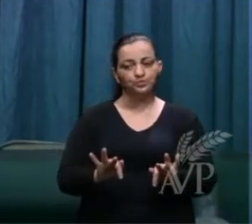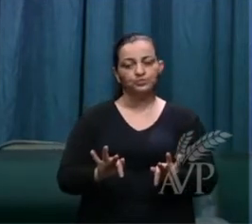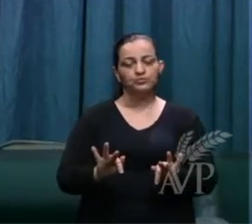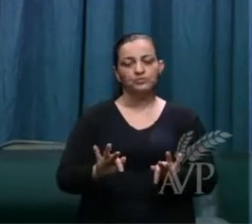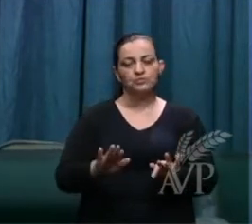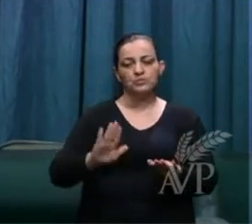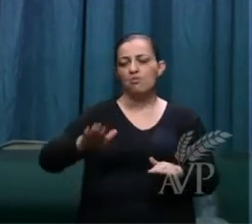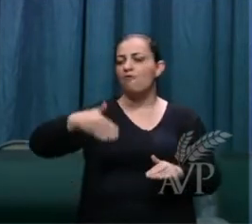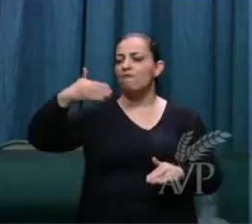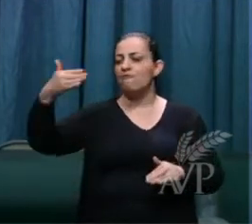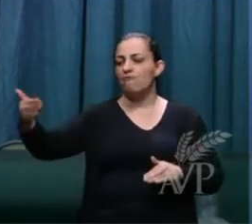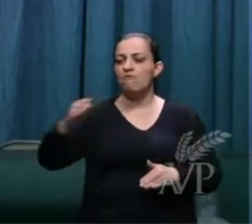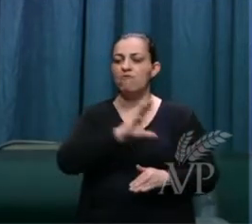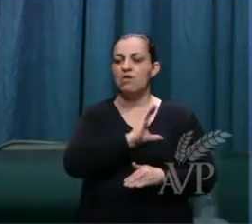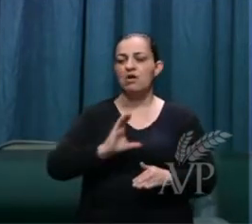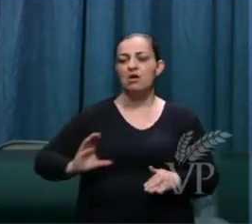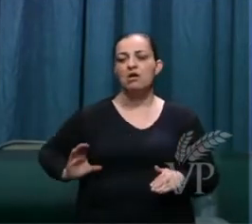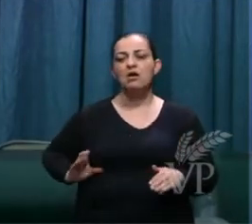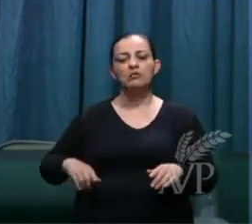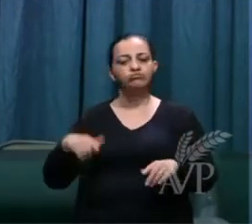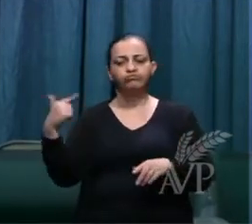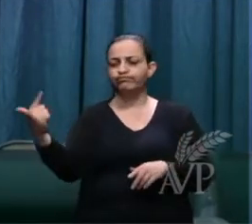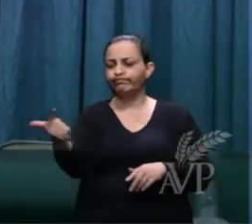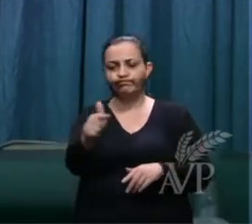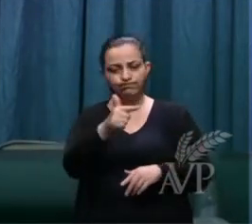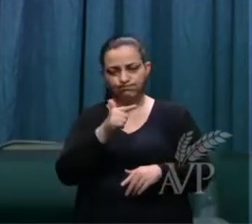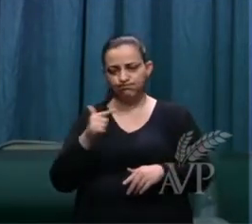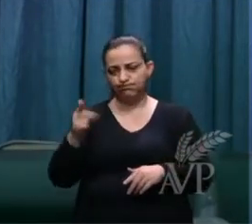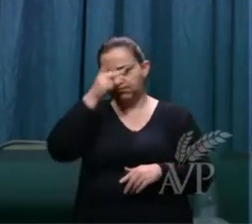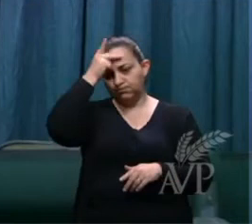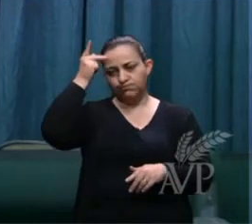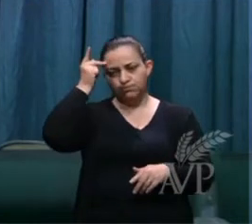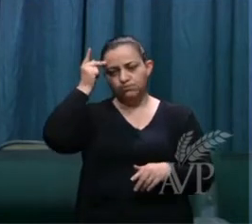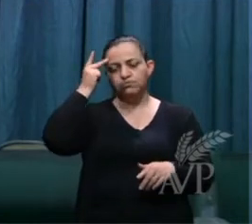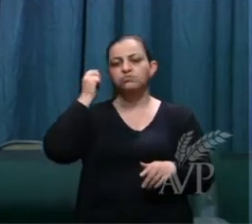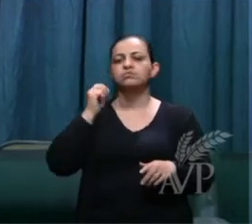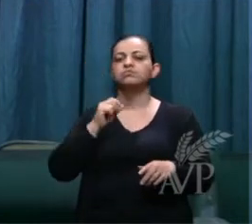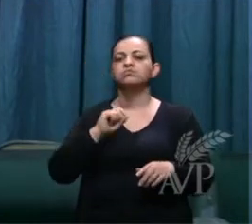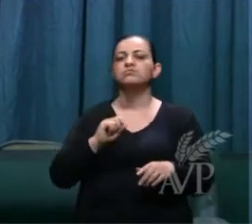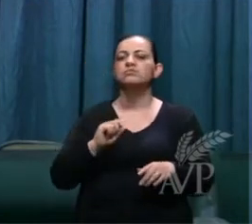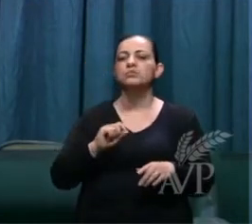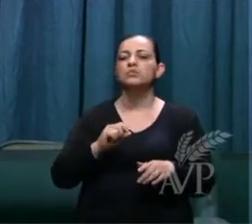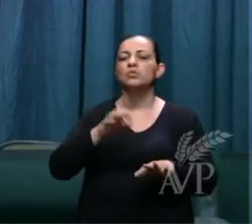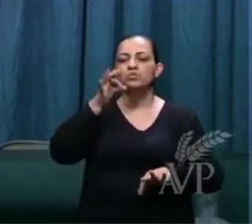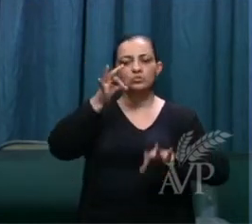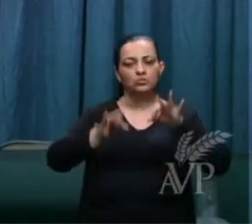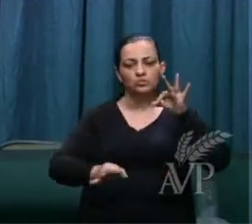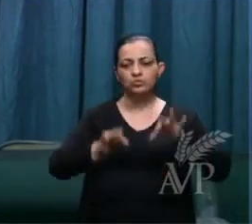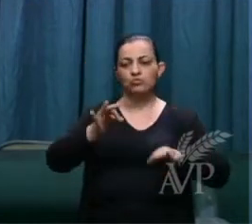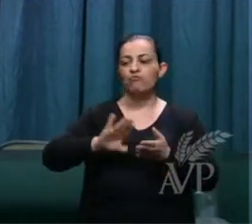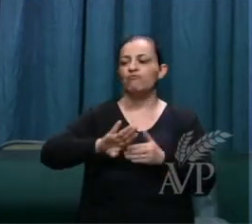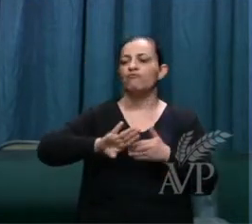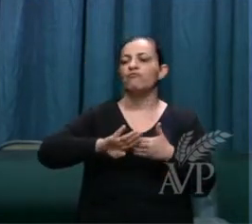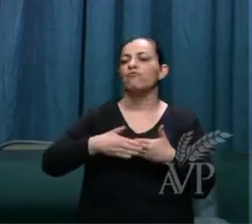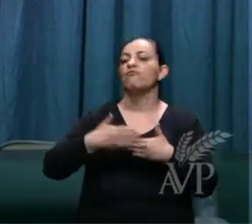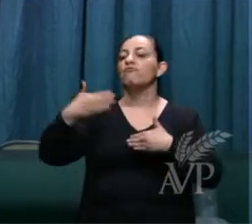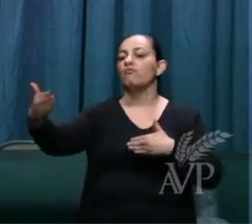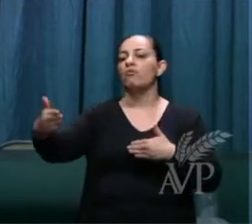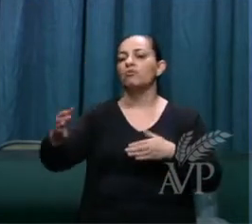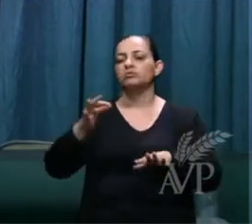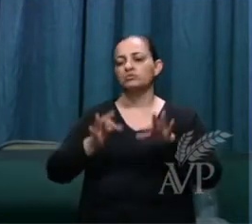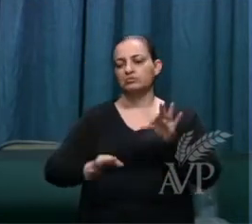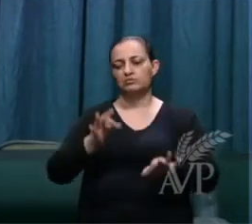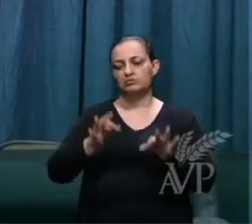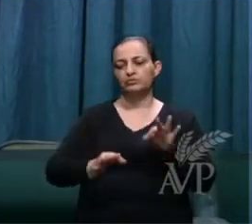Fora de Cristo, não há quem não esteja debaixo daquele julgamento. E, de